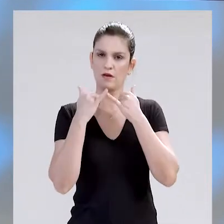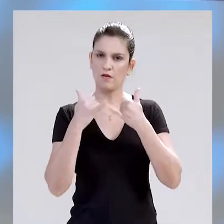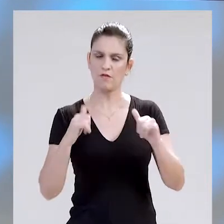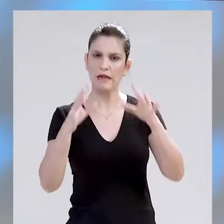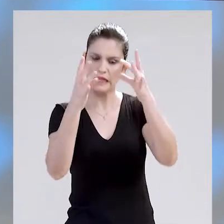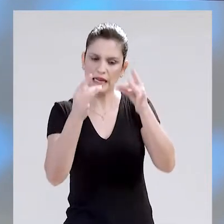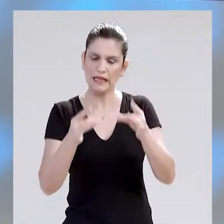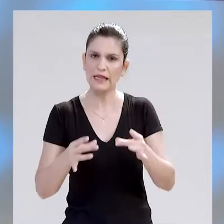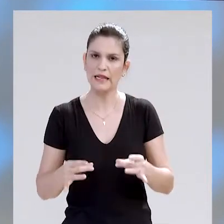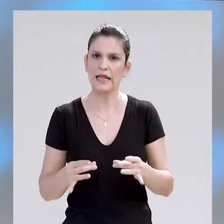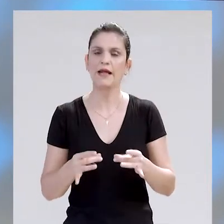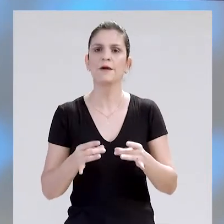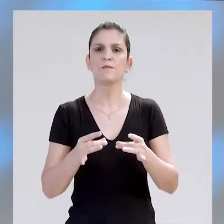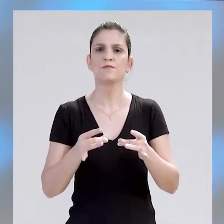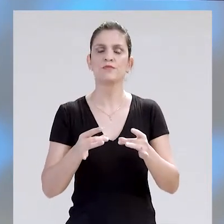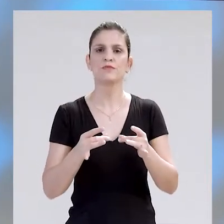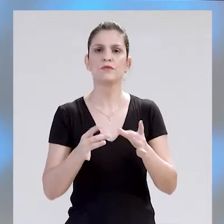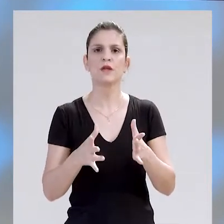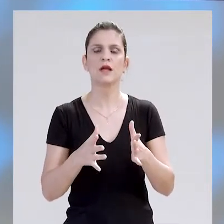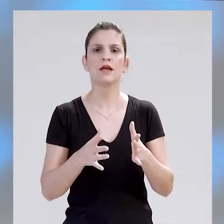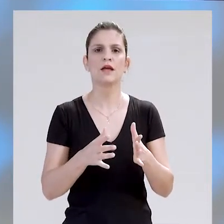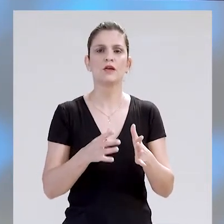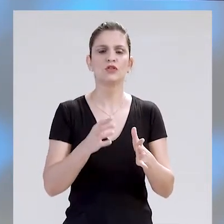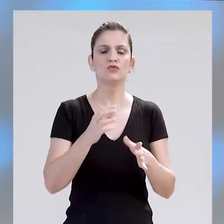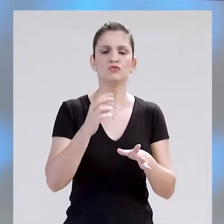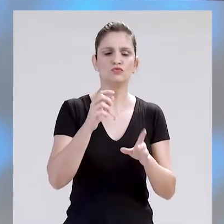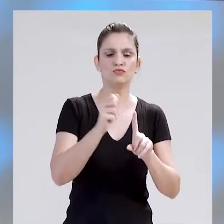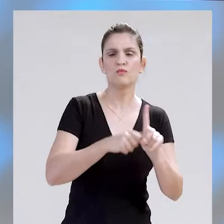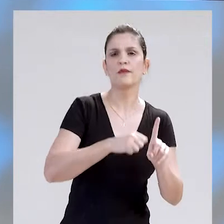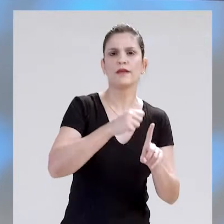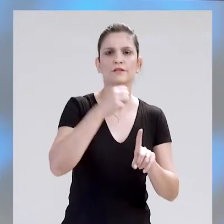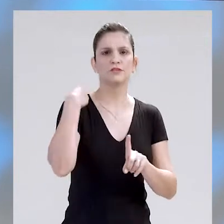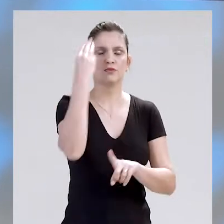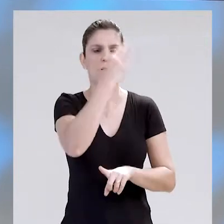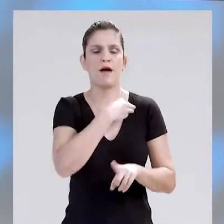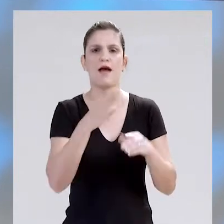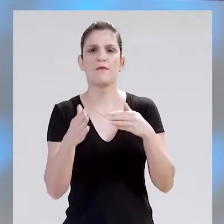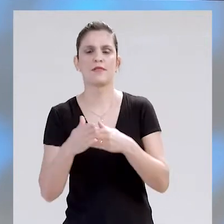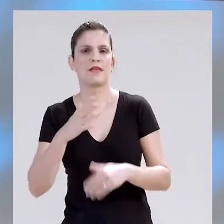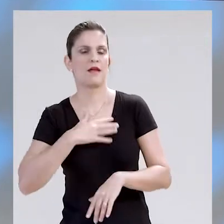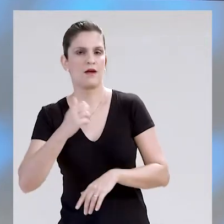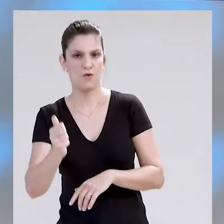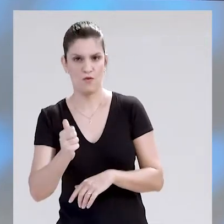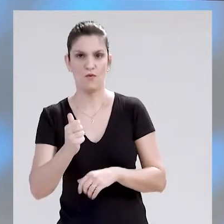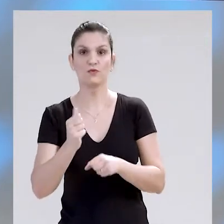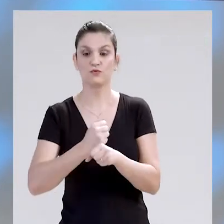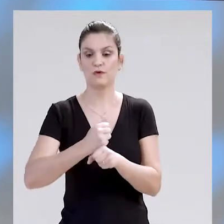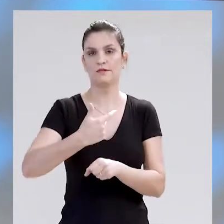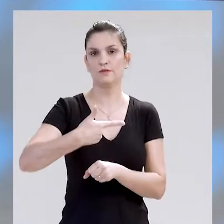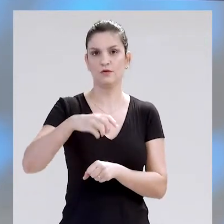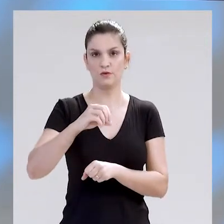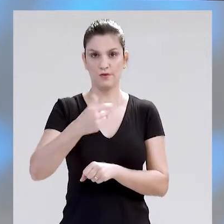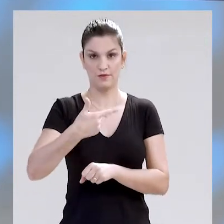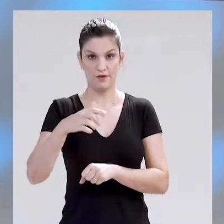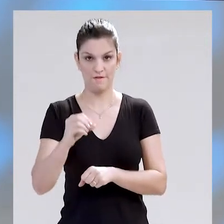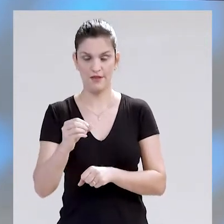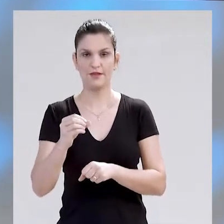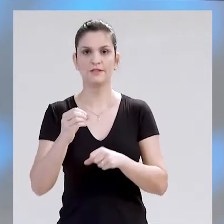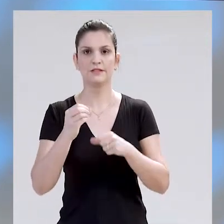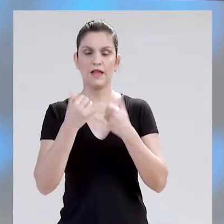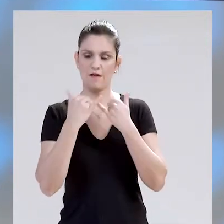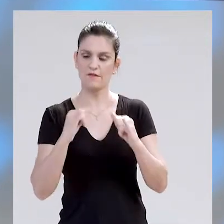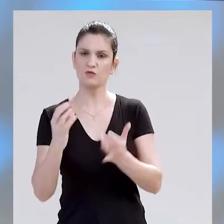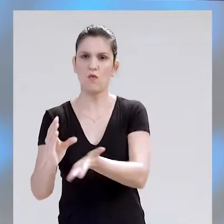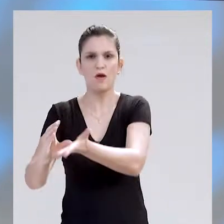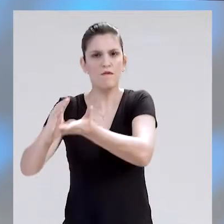para detalhar os recursos relacionados ao segundo quadrimestre do exercício financeiro de 2020. Ele